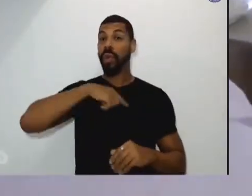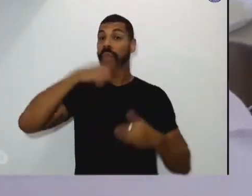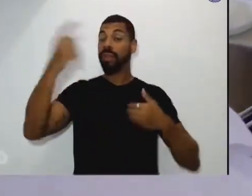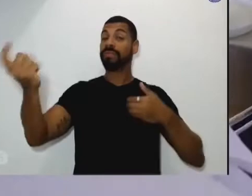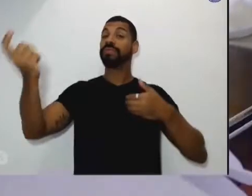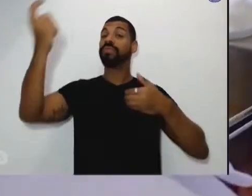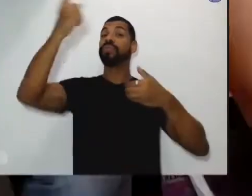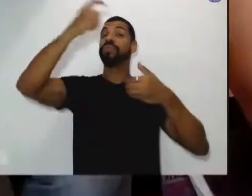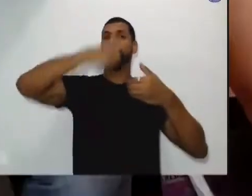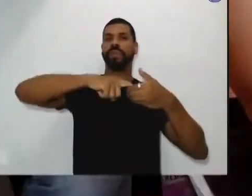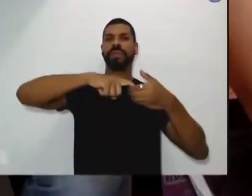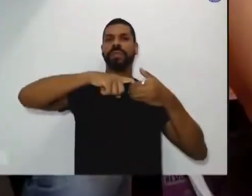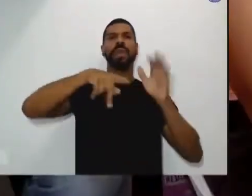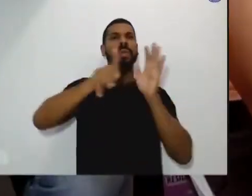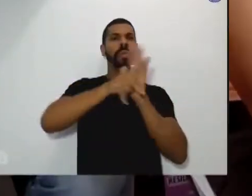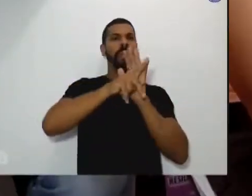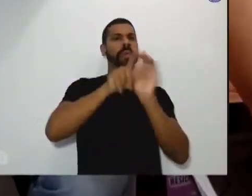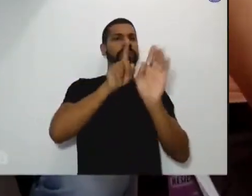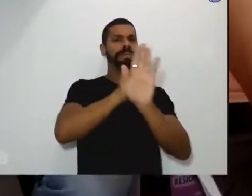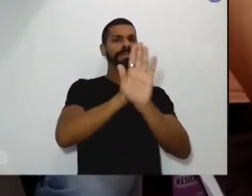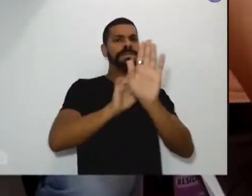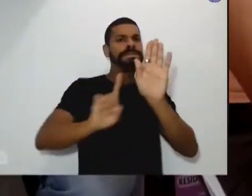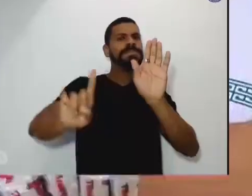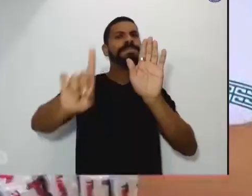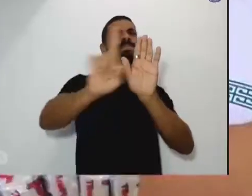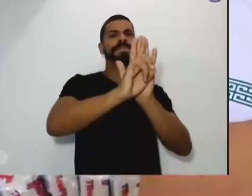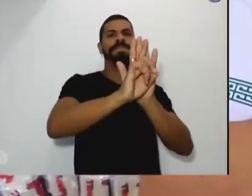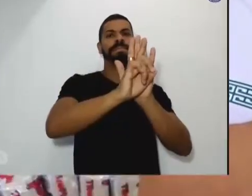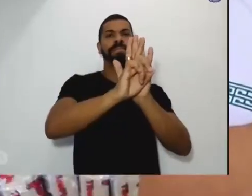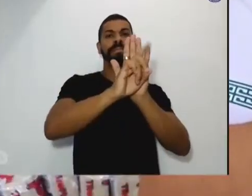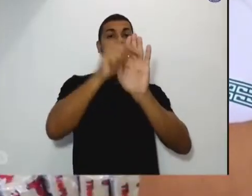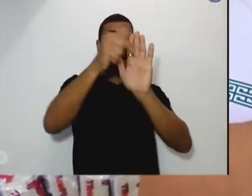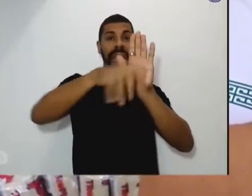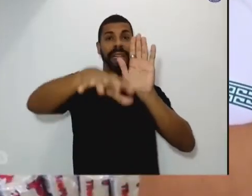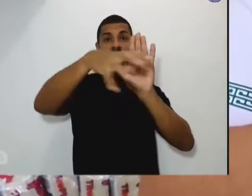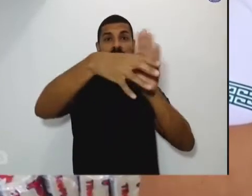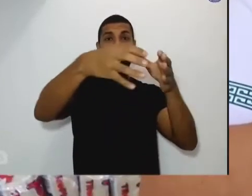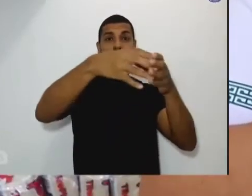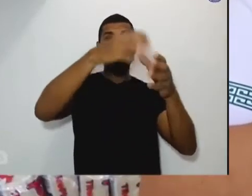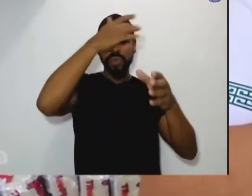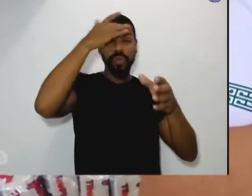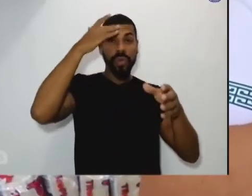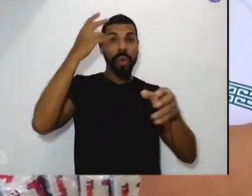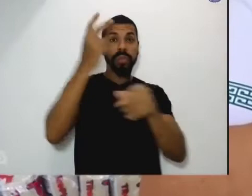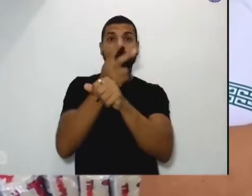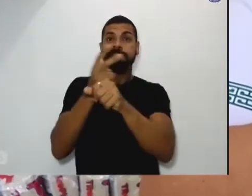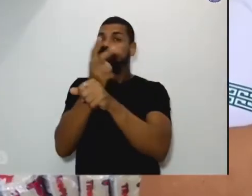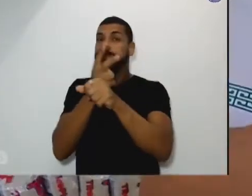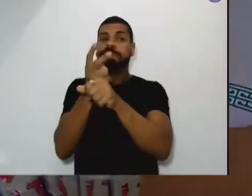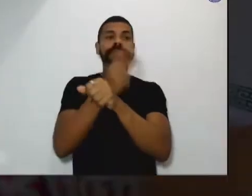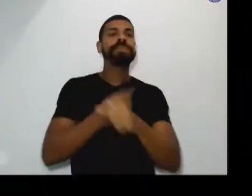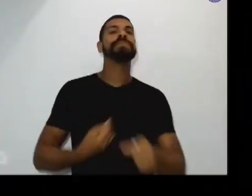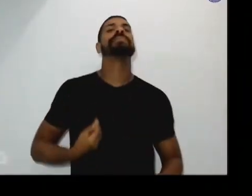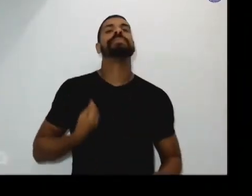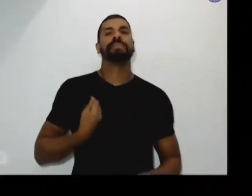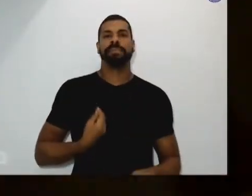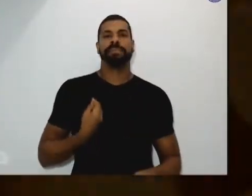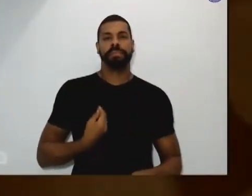suas próprias vidas. Elas vieram em busca de vida e essa é a condição que nós podemos lhes oferecer.